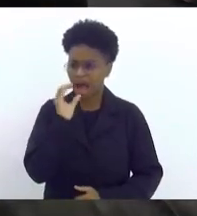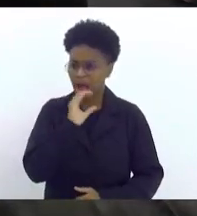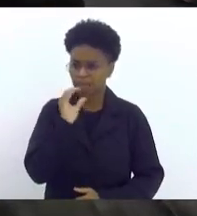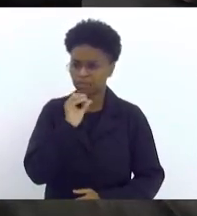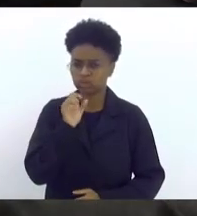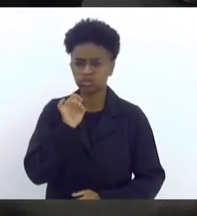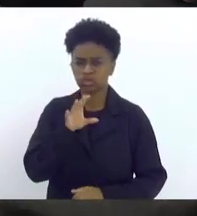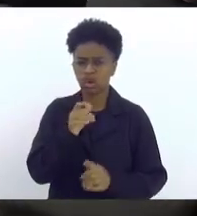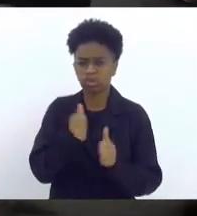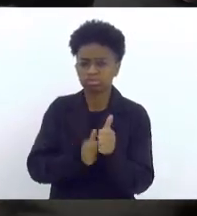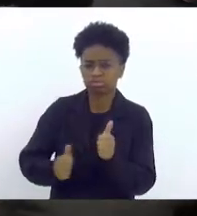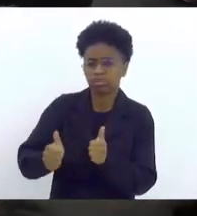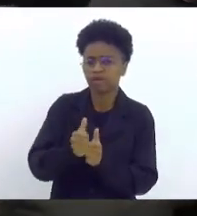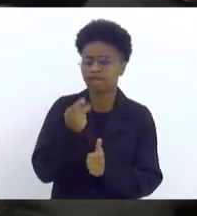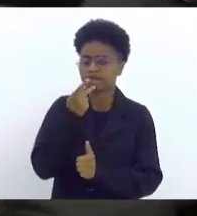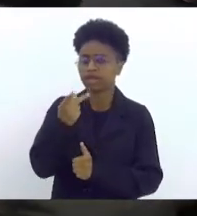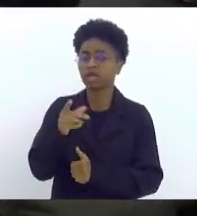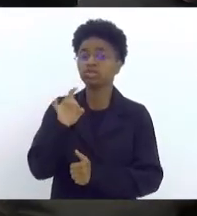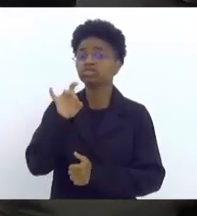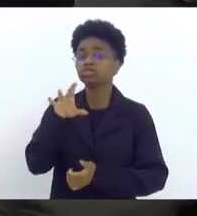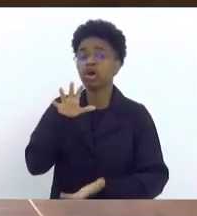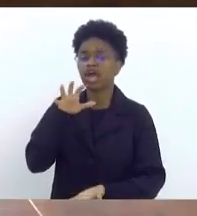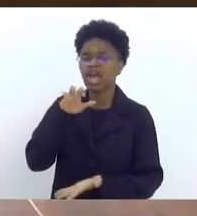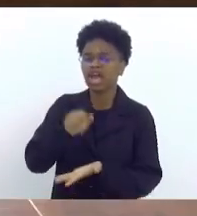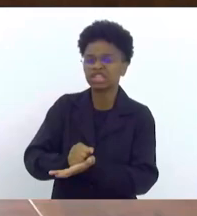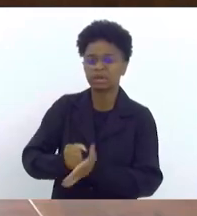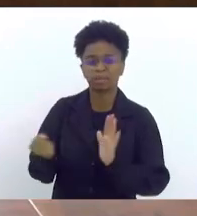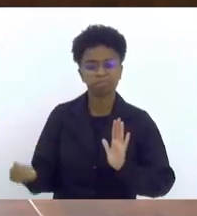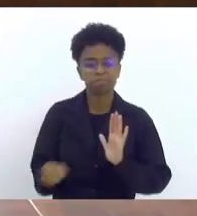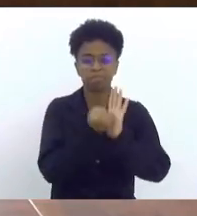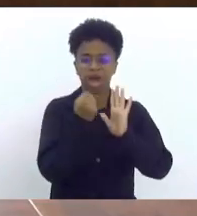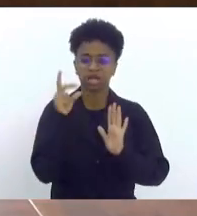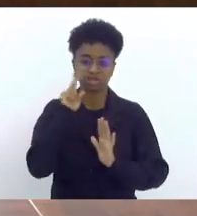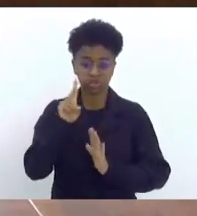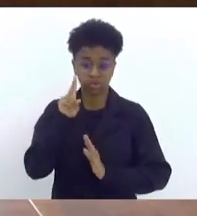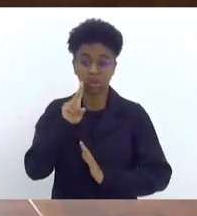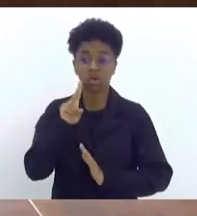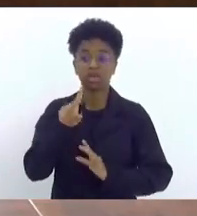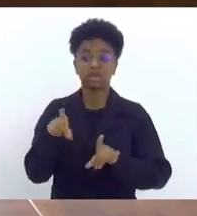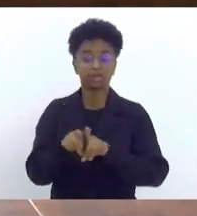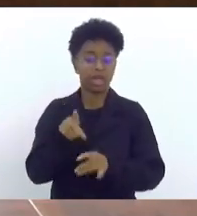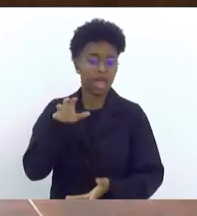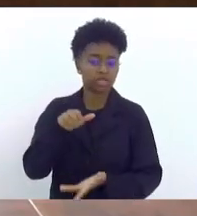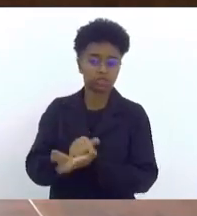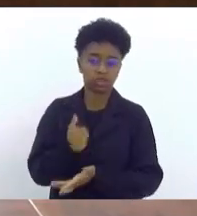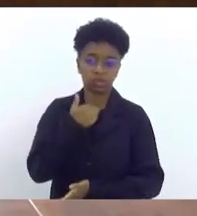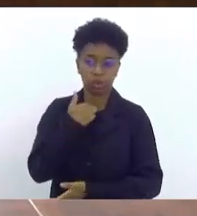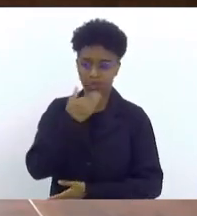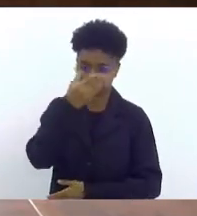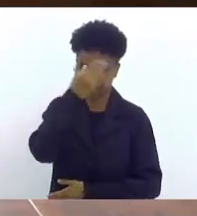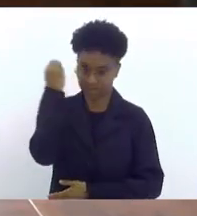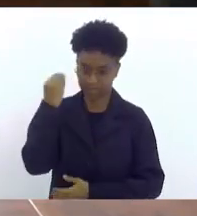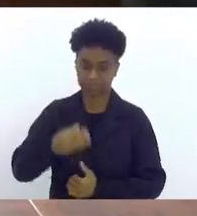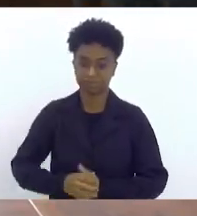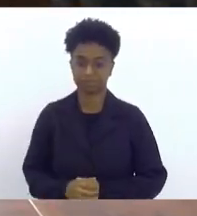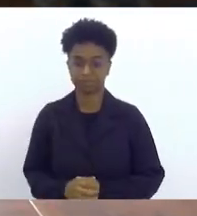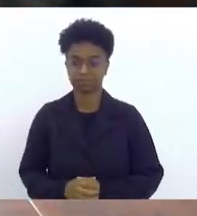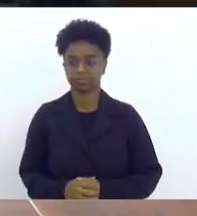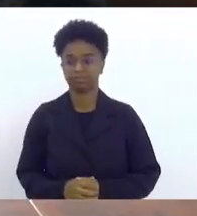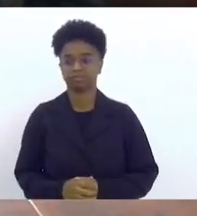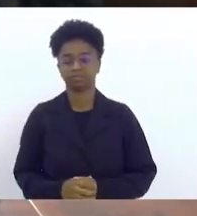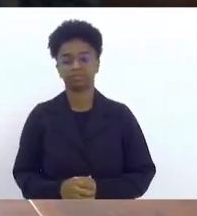pela ordem, senhor presidente, só para fazer um registro histórico, e registro histórico que a gente não pode deixar passar, nós,